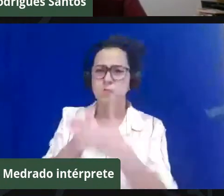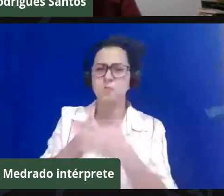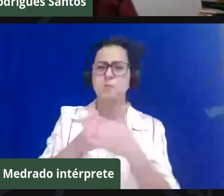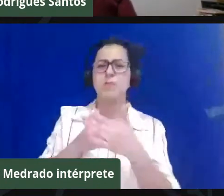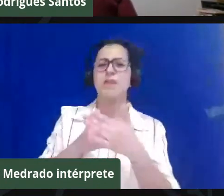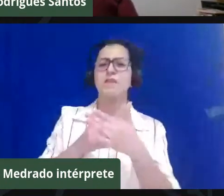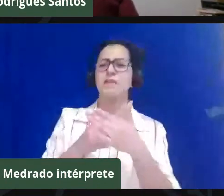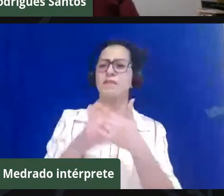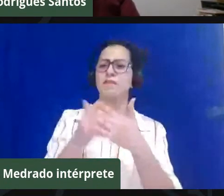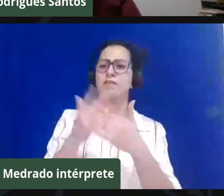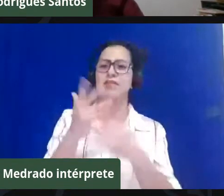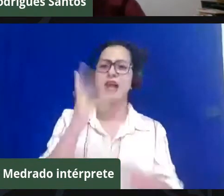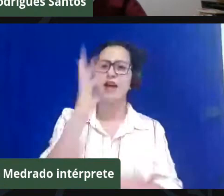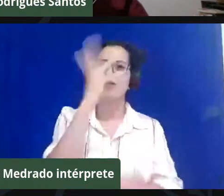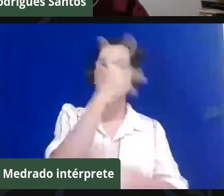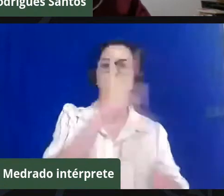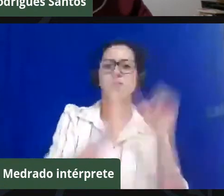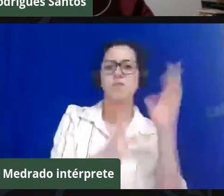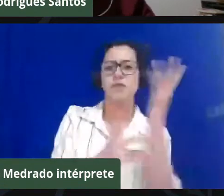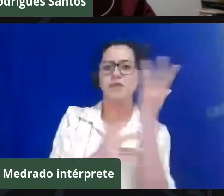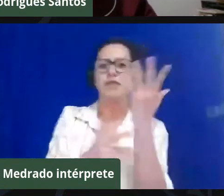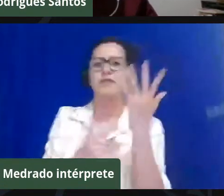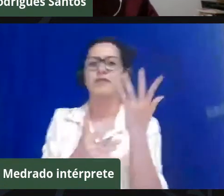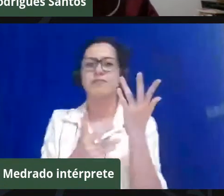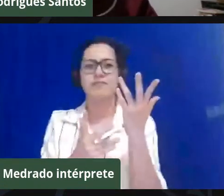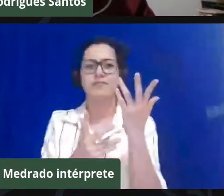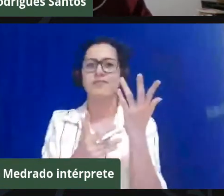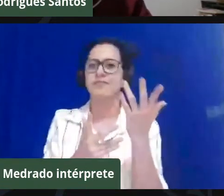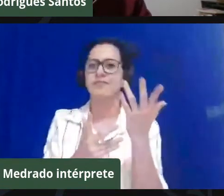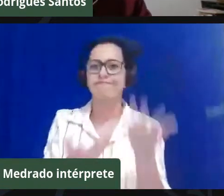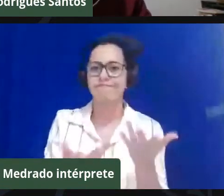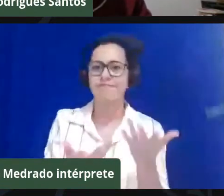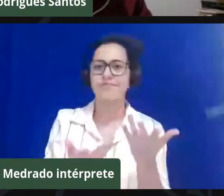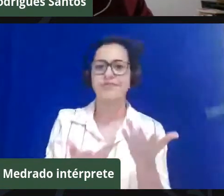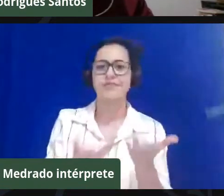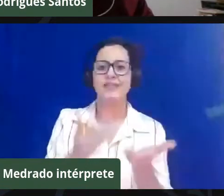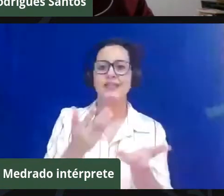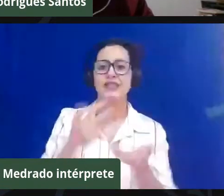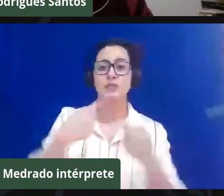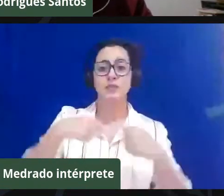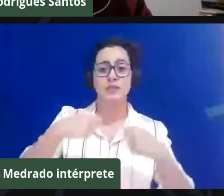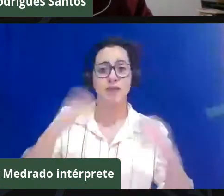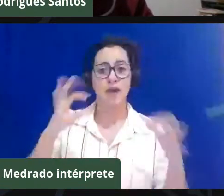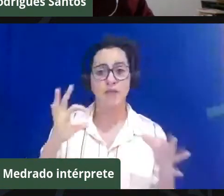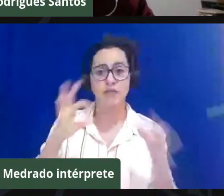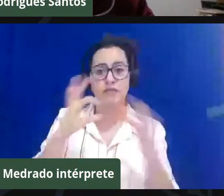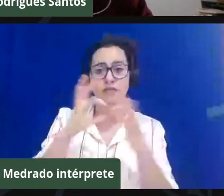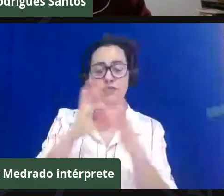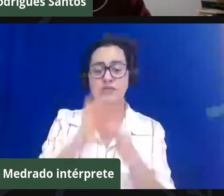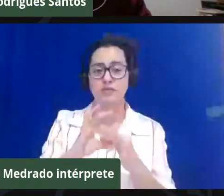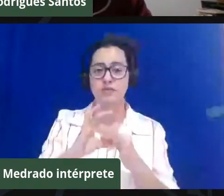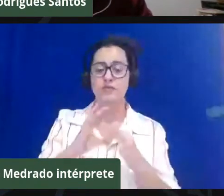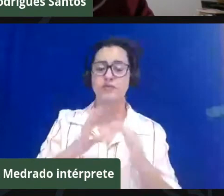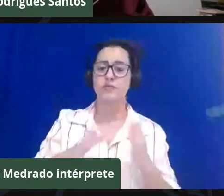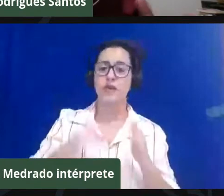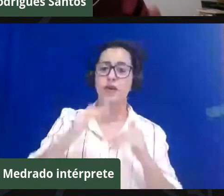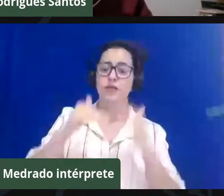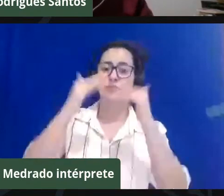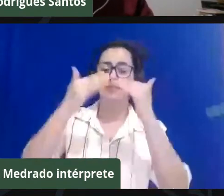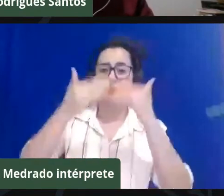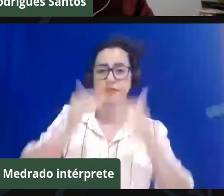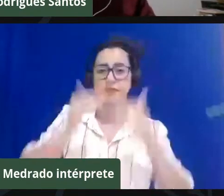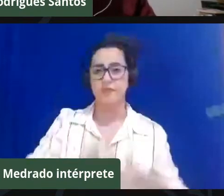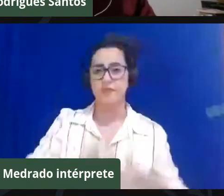elas de fato promovem aí um obstáculo ao avanço sustentável do capital que usa,